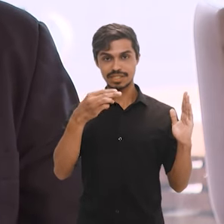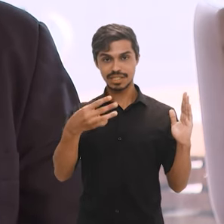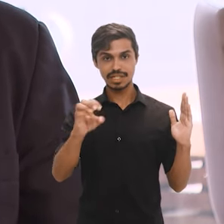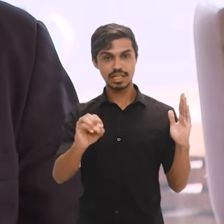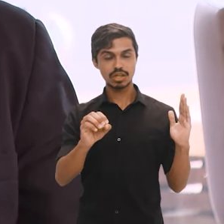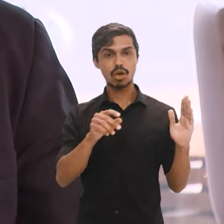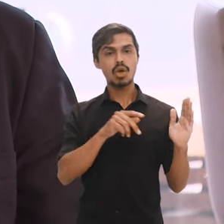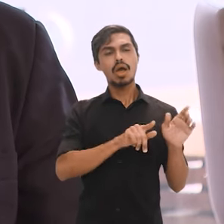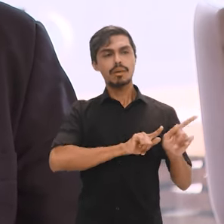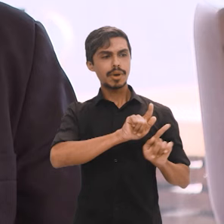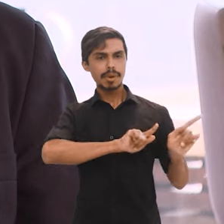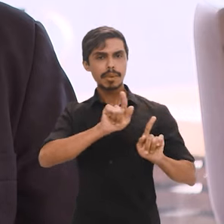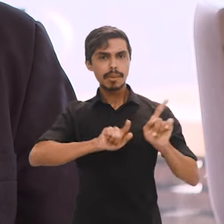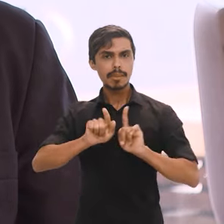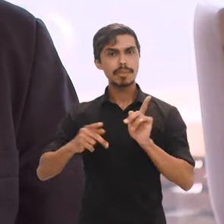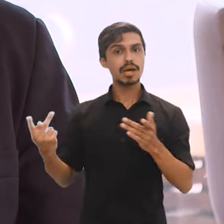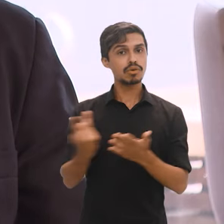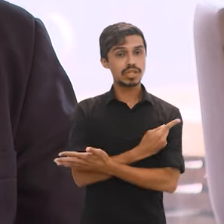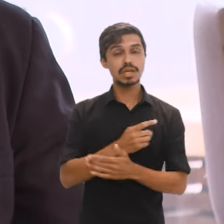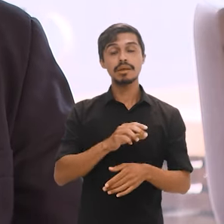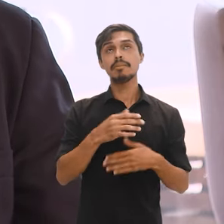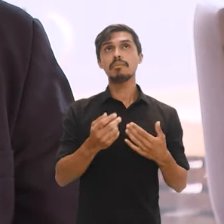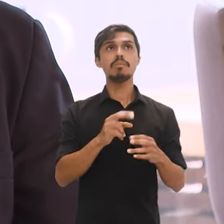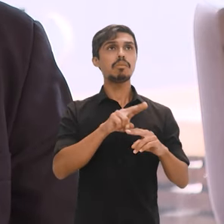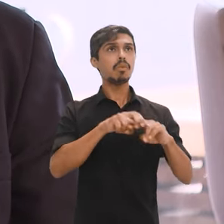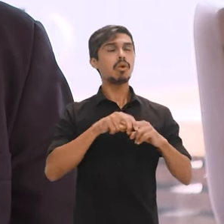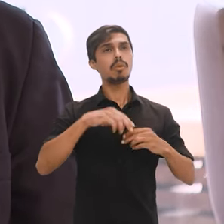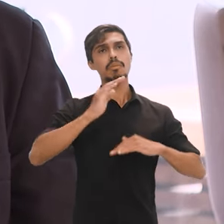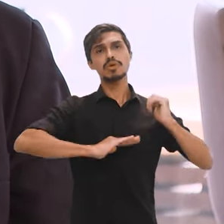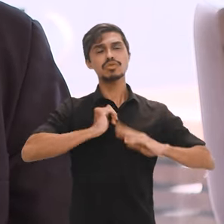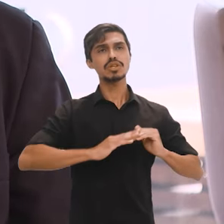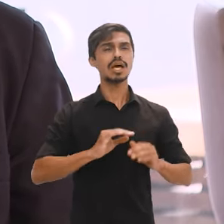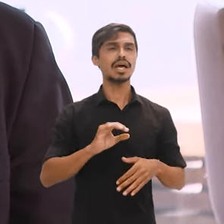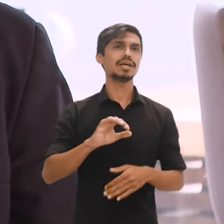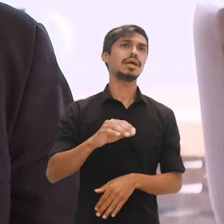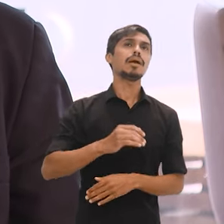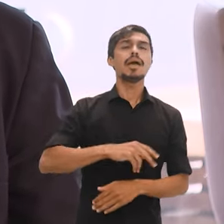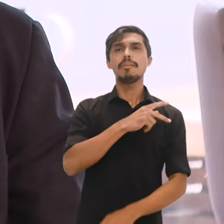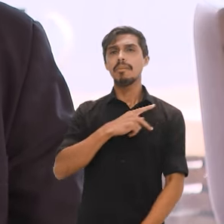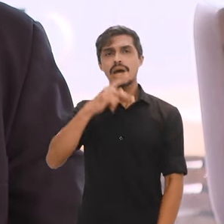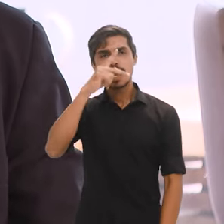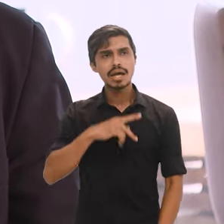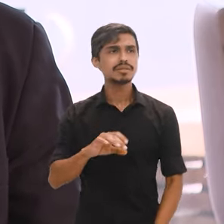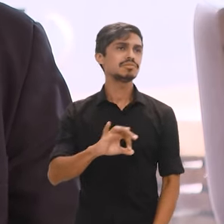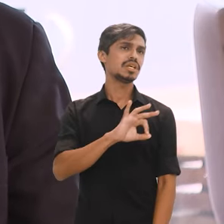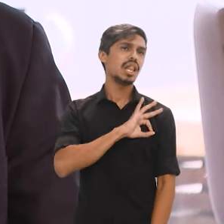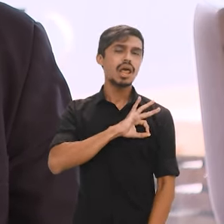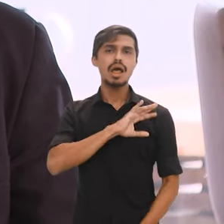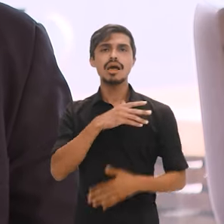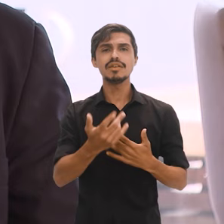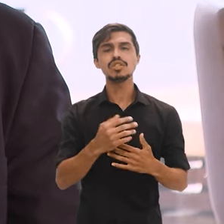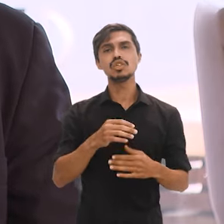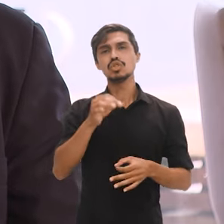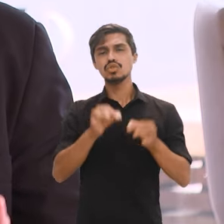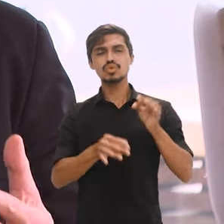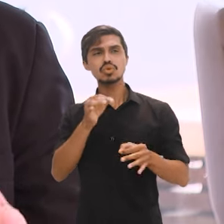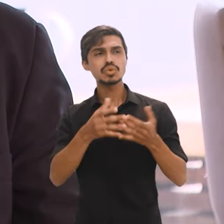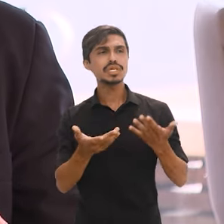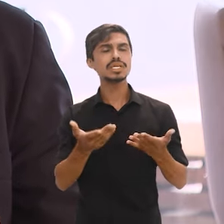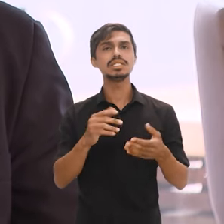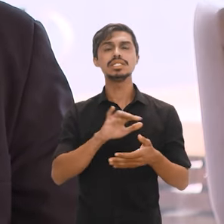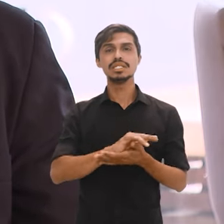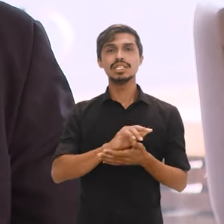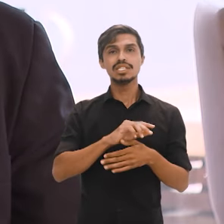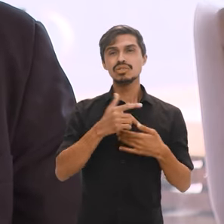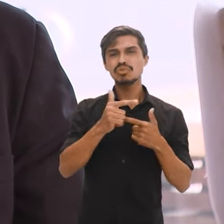realizado pela diretoria-geral de estatística era produzido por padres, por delegados, subdelegados, juízes de paz. Não havia